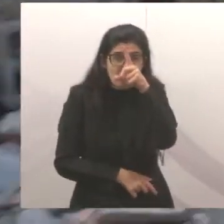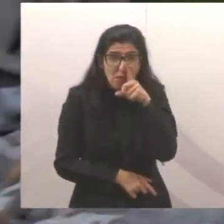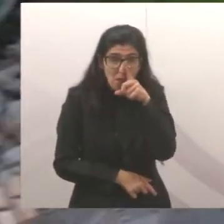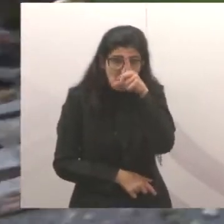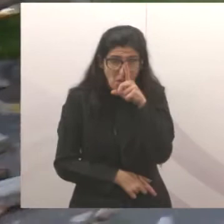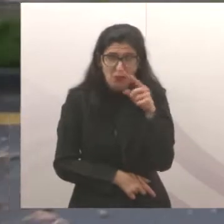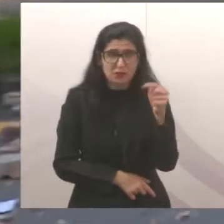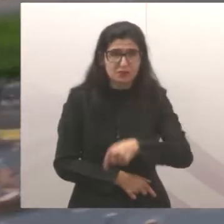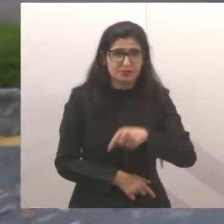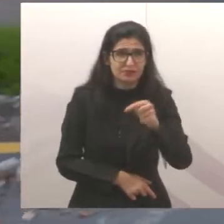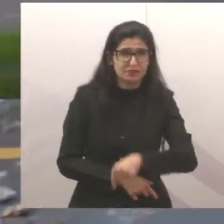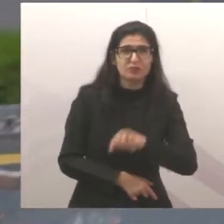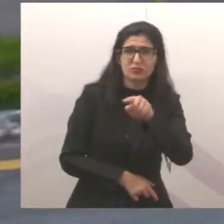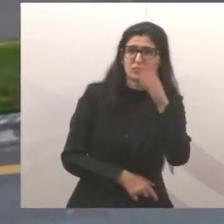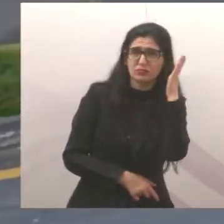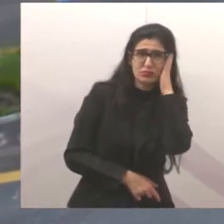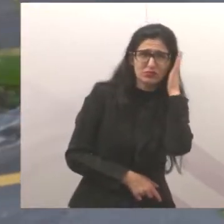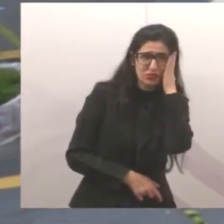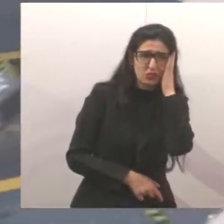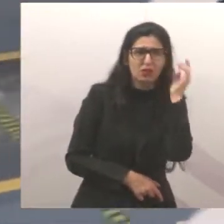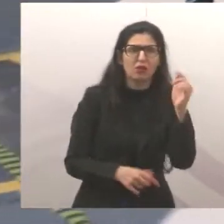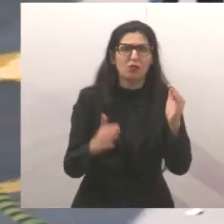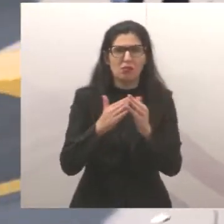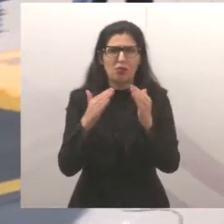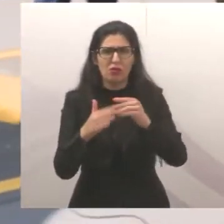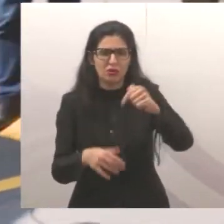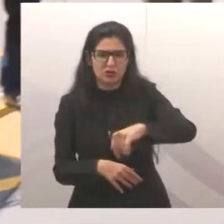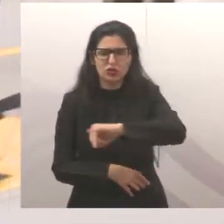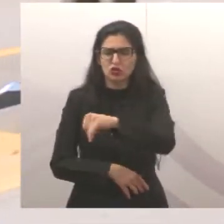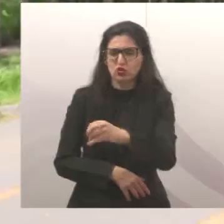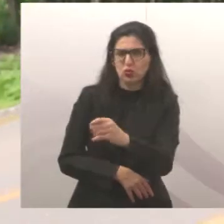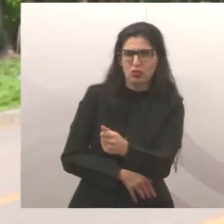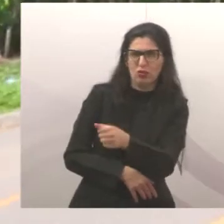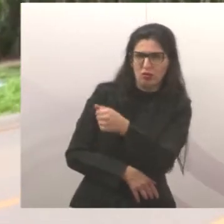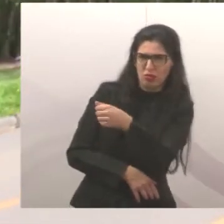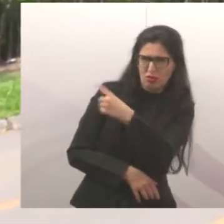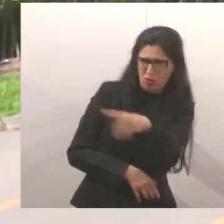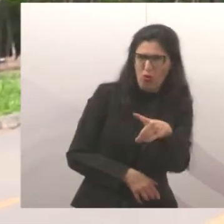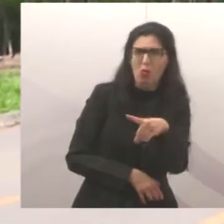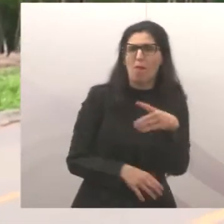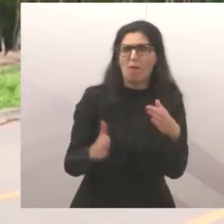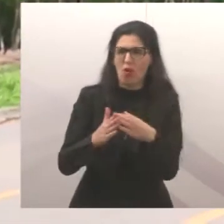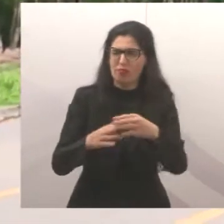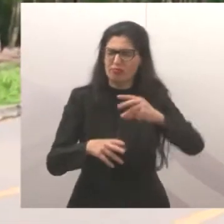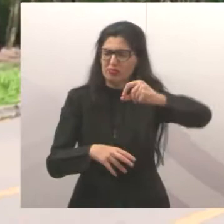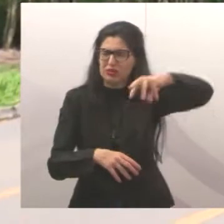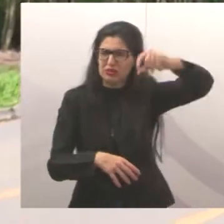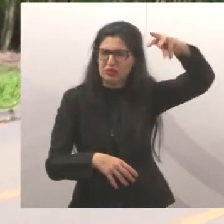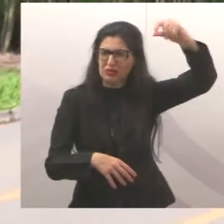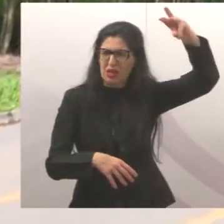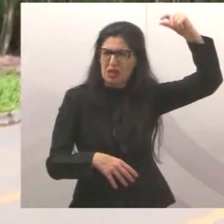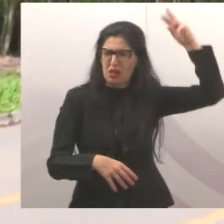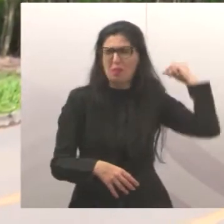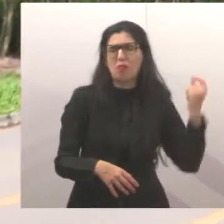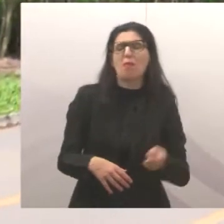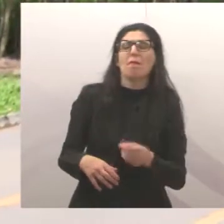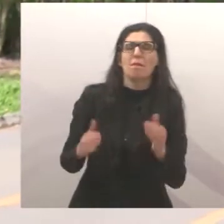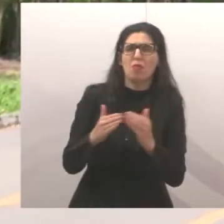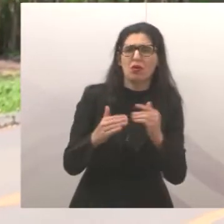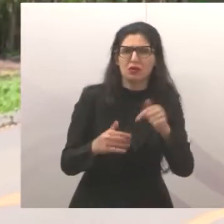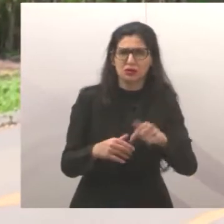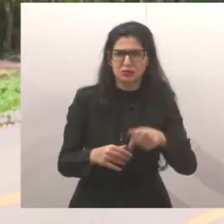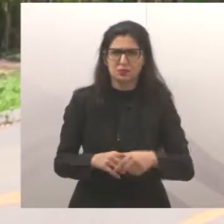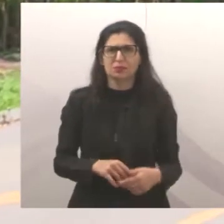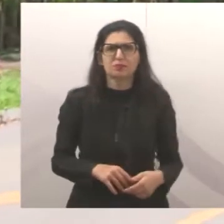E você sabe muito bem que vocês moram aqui, você e o Sr. João moram aqui há muitos anos, e aí a gente vai levar isso lá, e